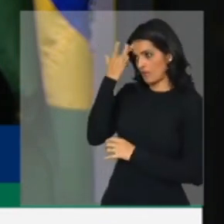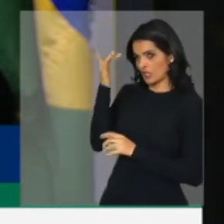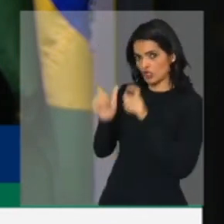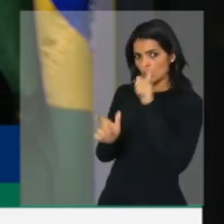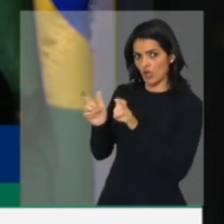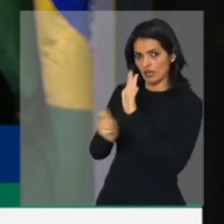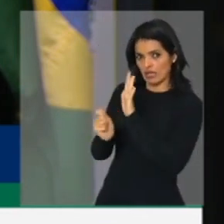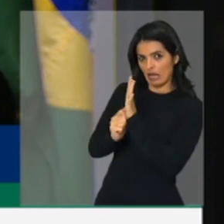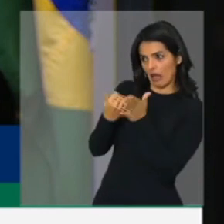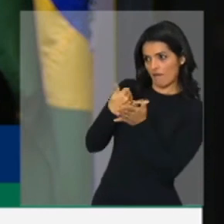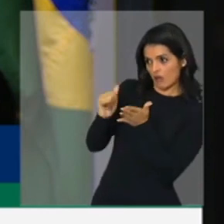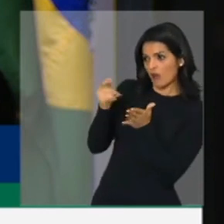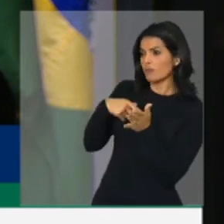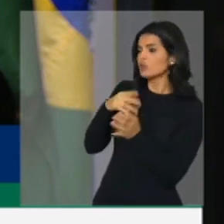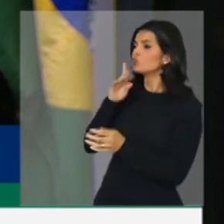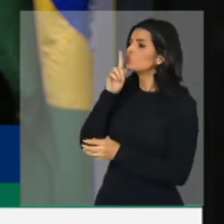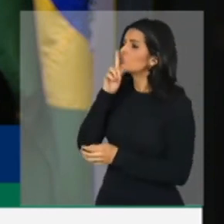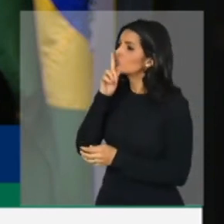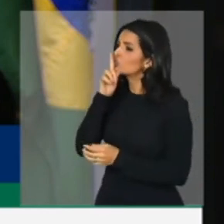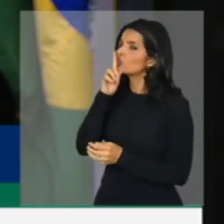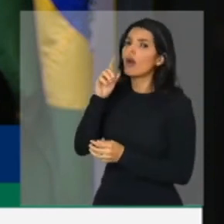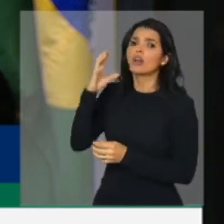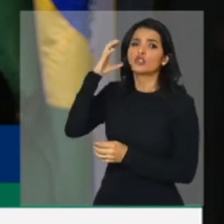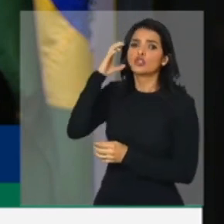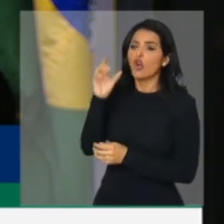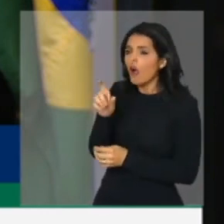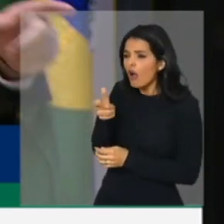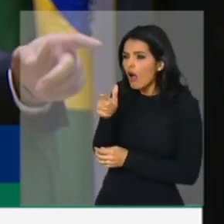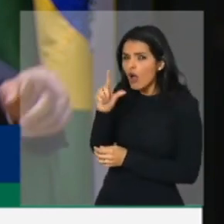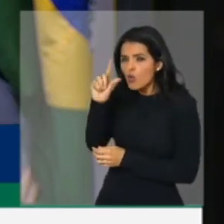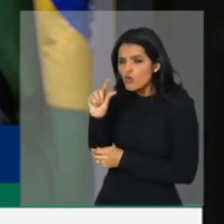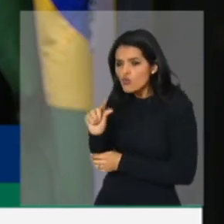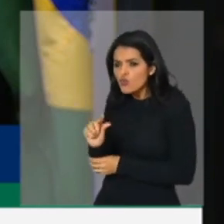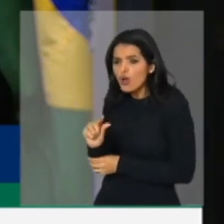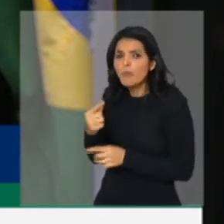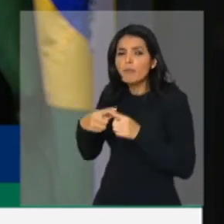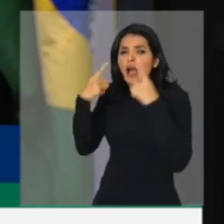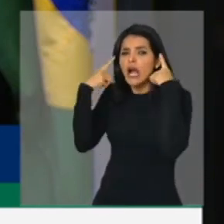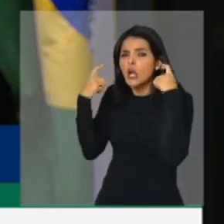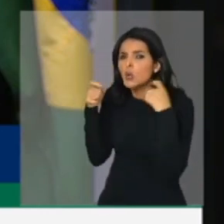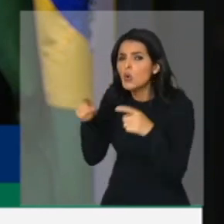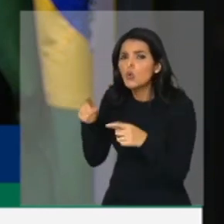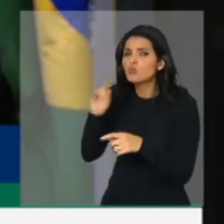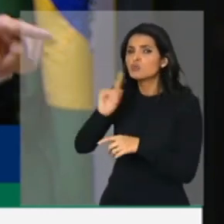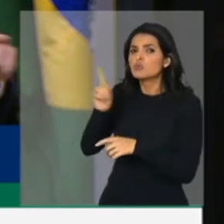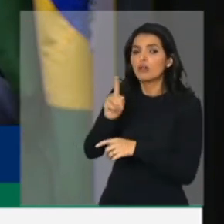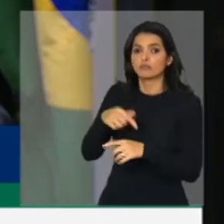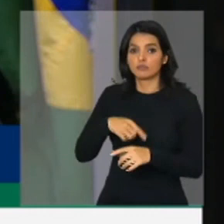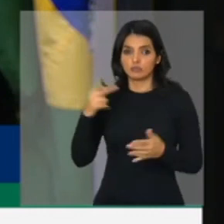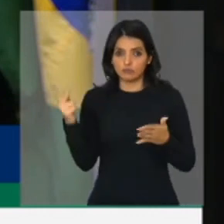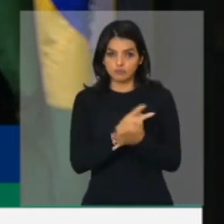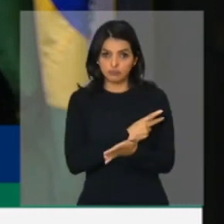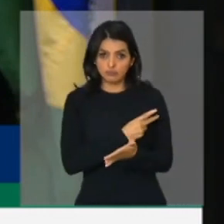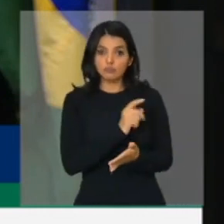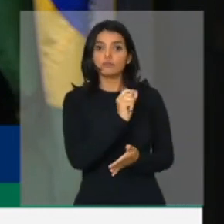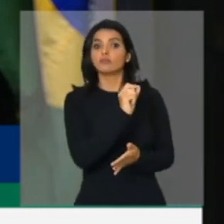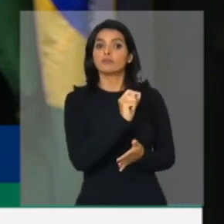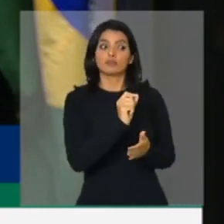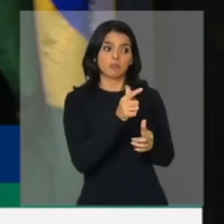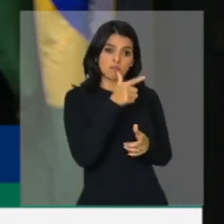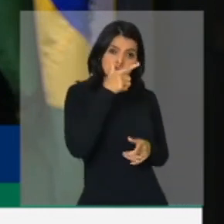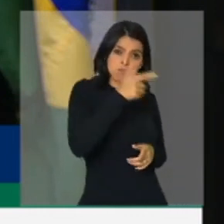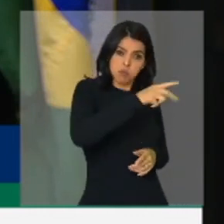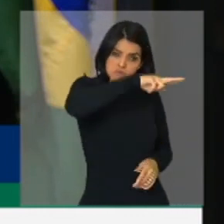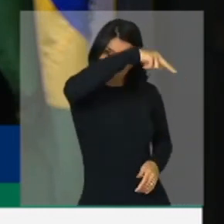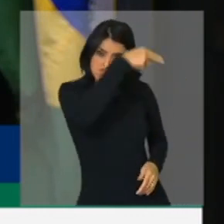silêncio. Não houve a comoção que ocorreu com relação aos traficantes que foram mortos na operação